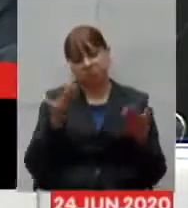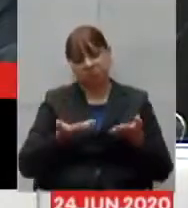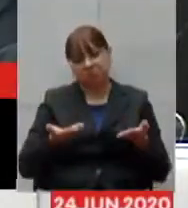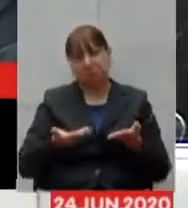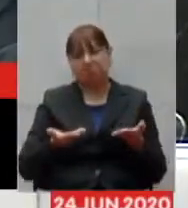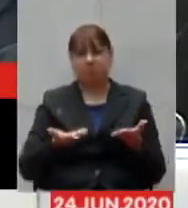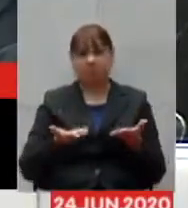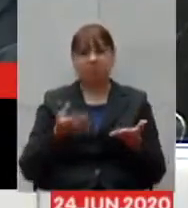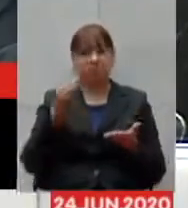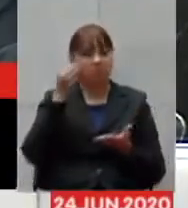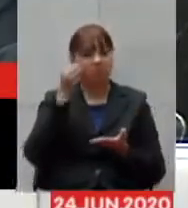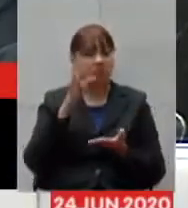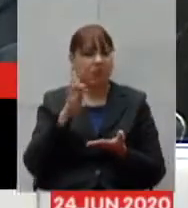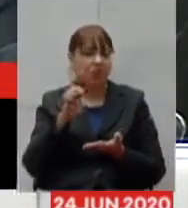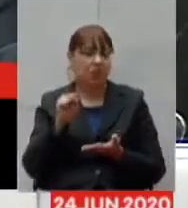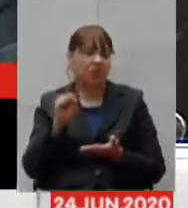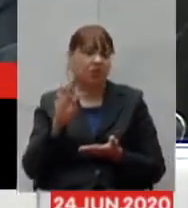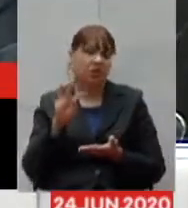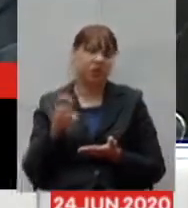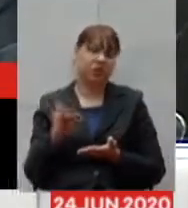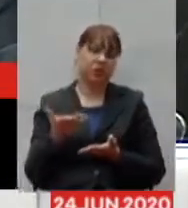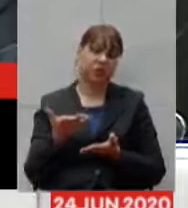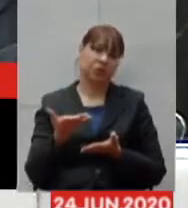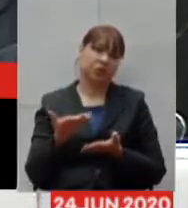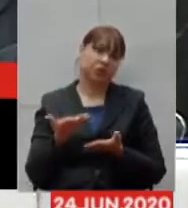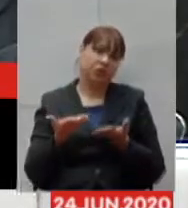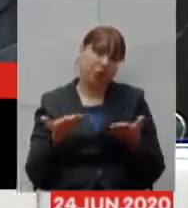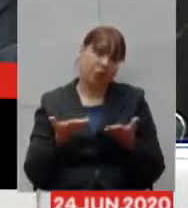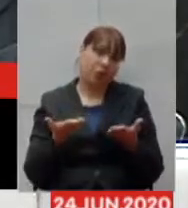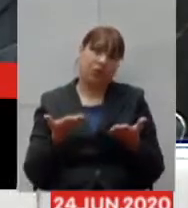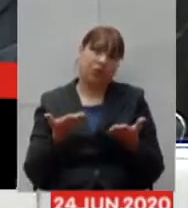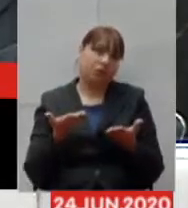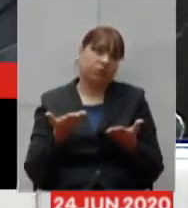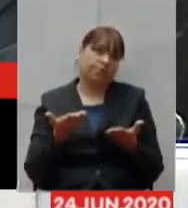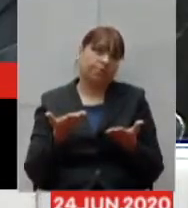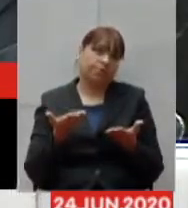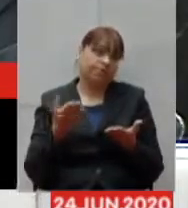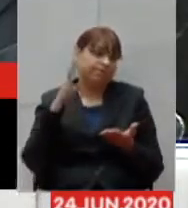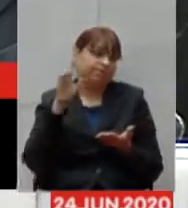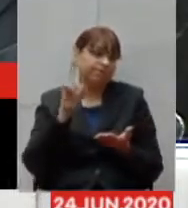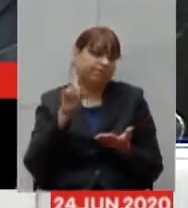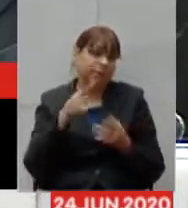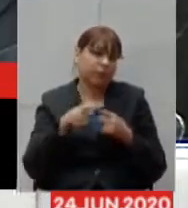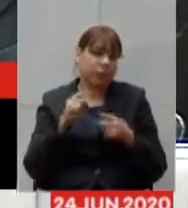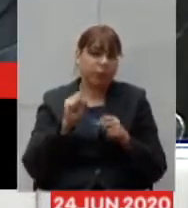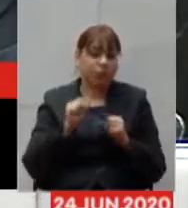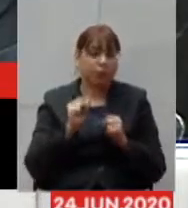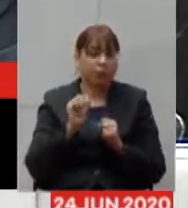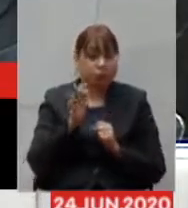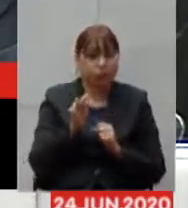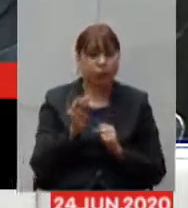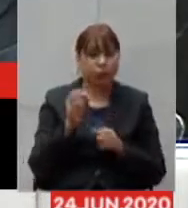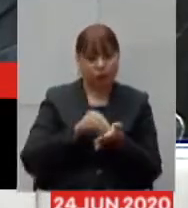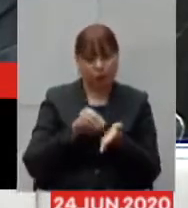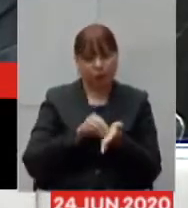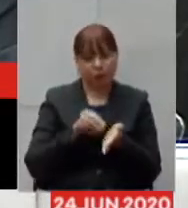testarmos agora e corremos riscos de faltar nós temos já um projeto para